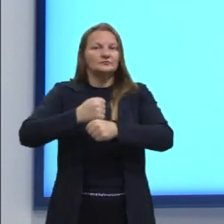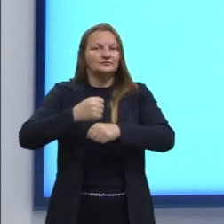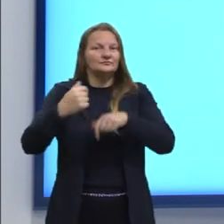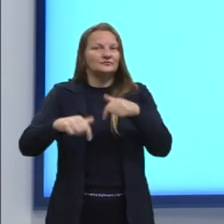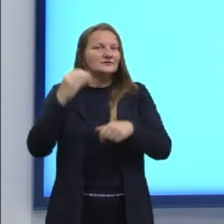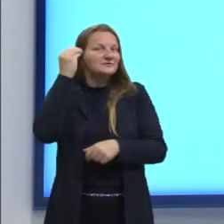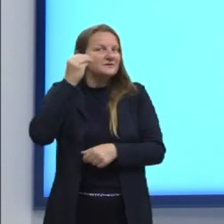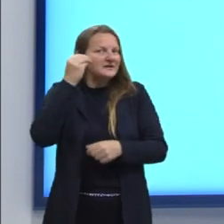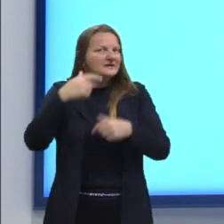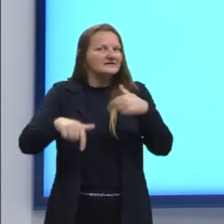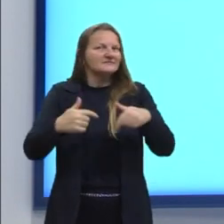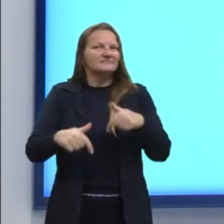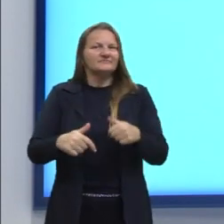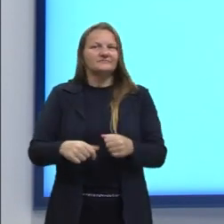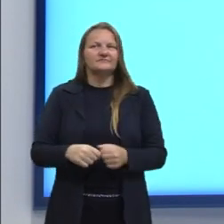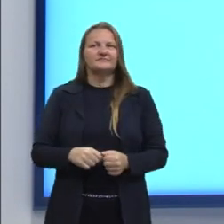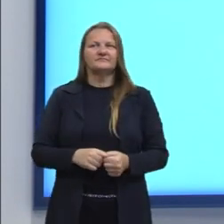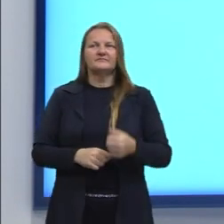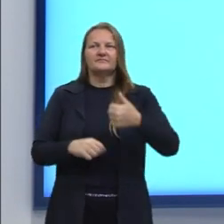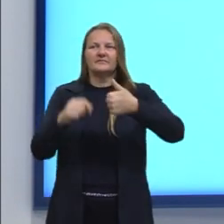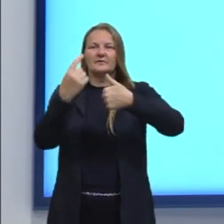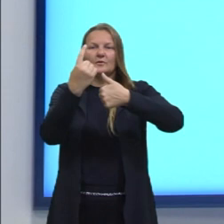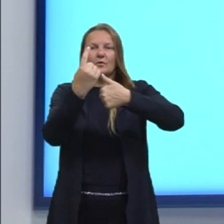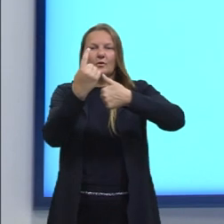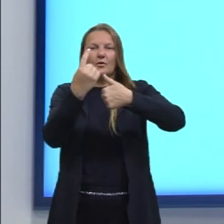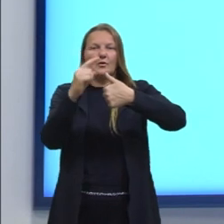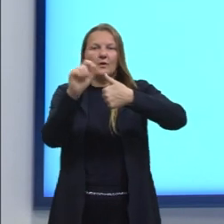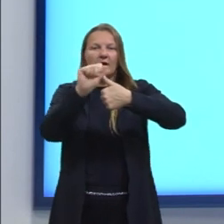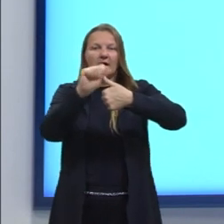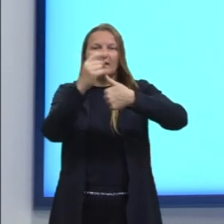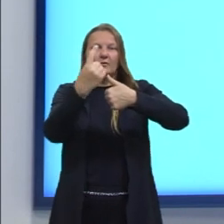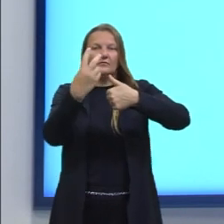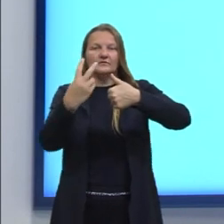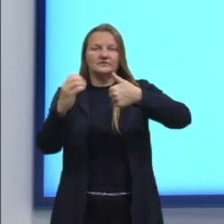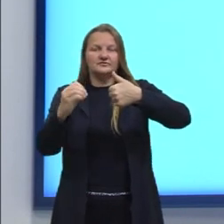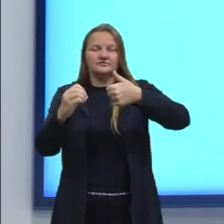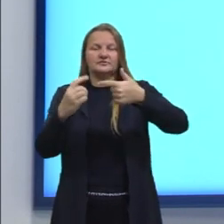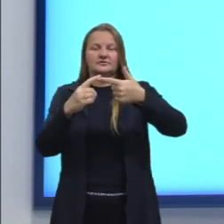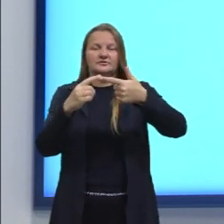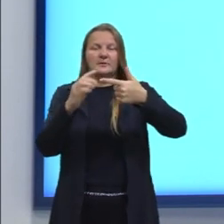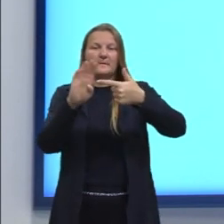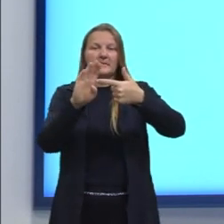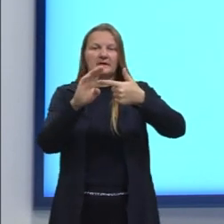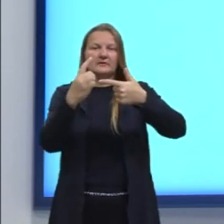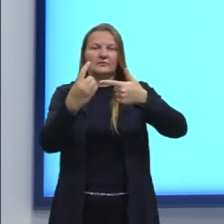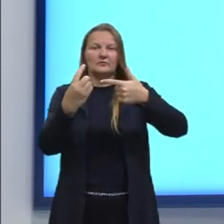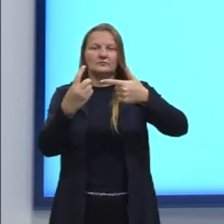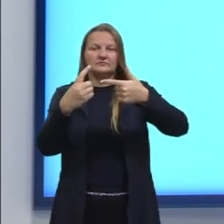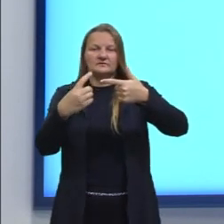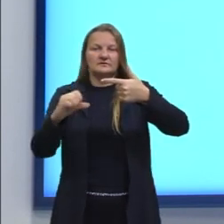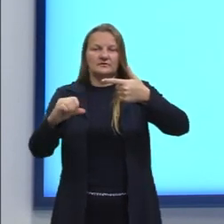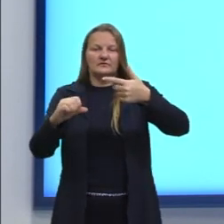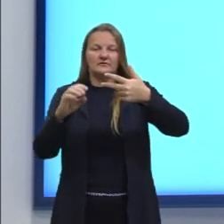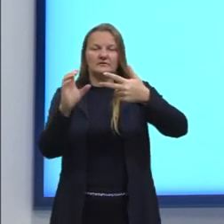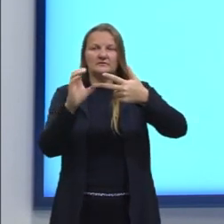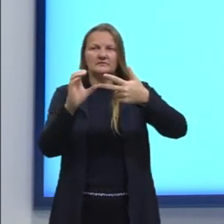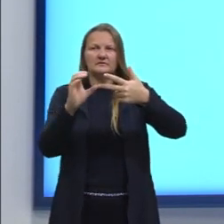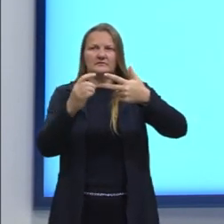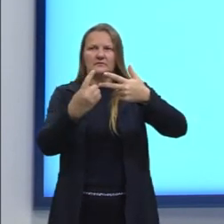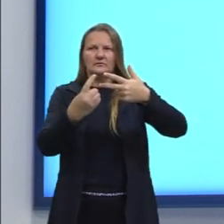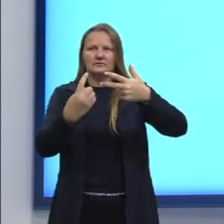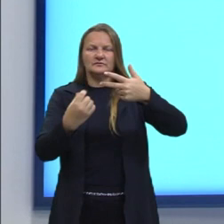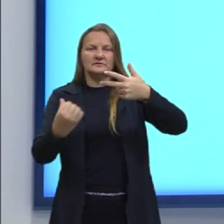letra A, 1 para 20, na letra B, 1 para 19, letra C, 1 para